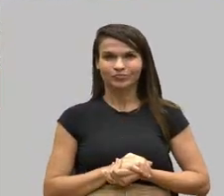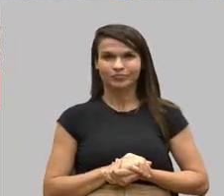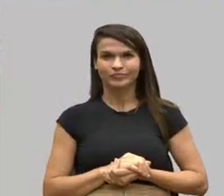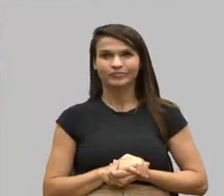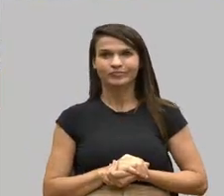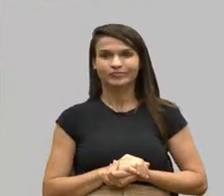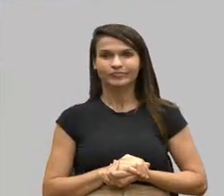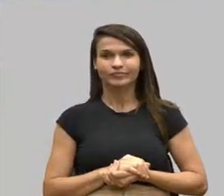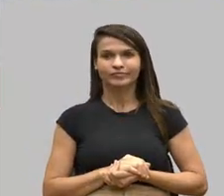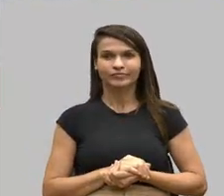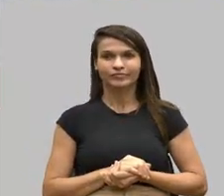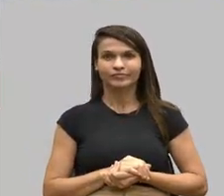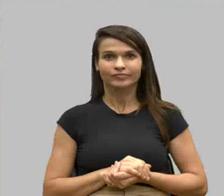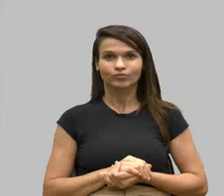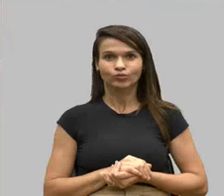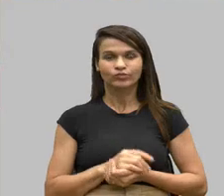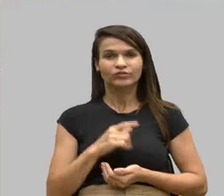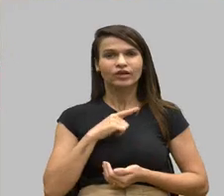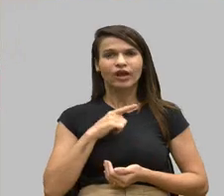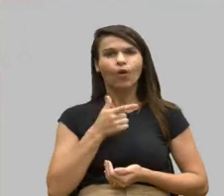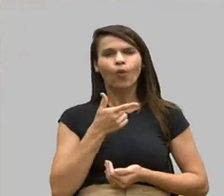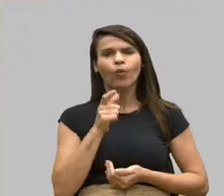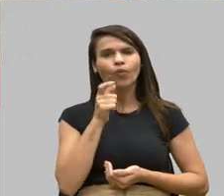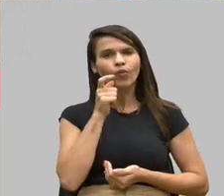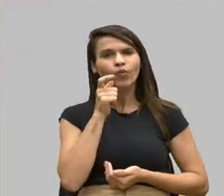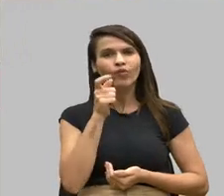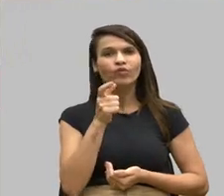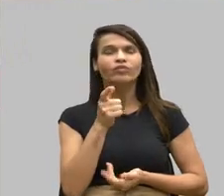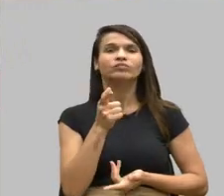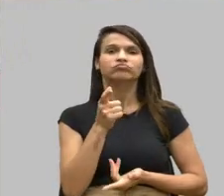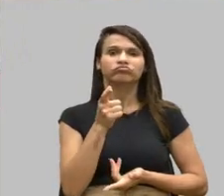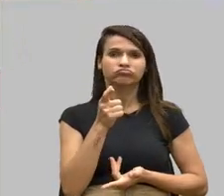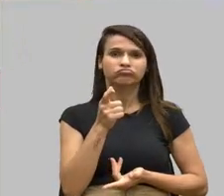Tem mais algum que interessa fazer uso da palavra?